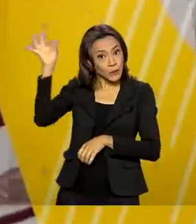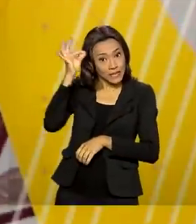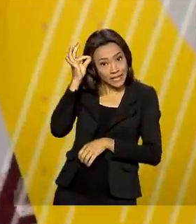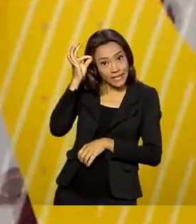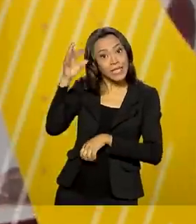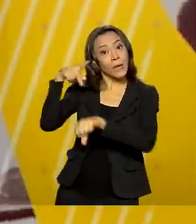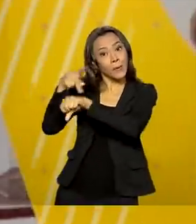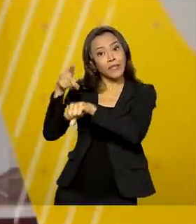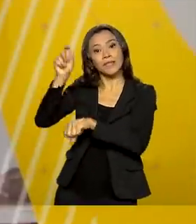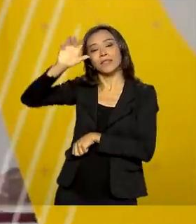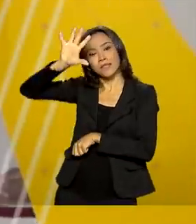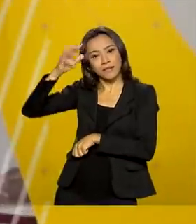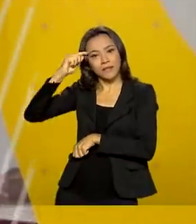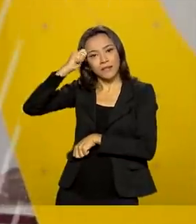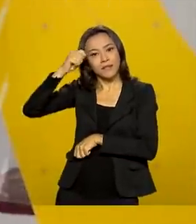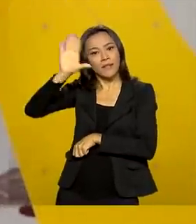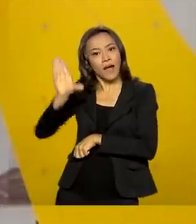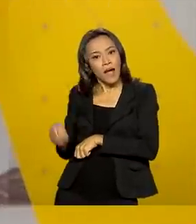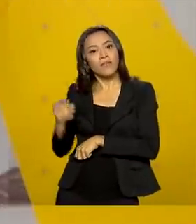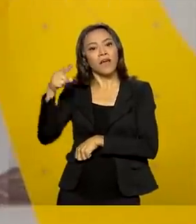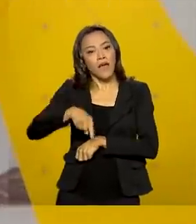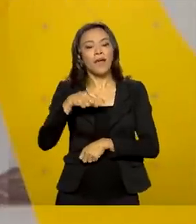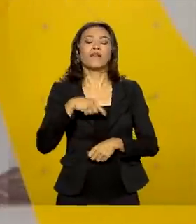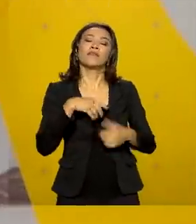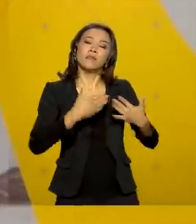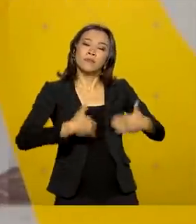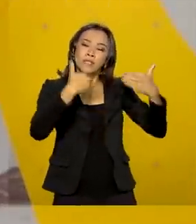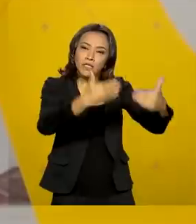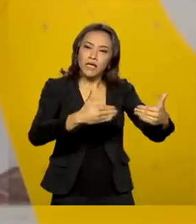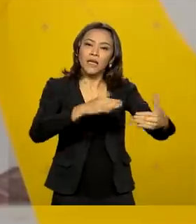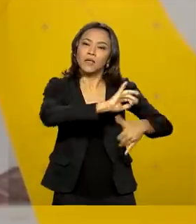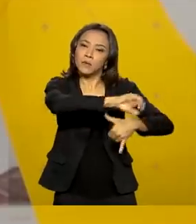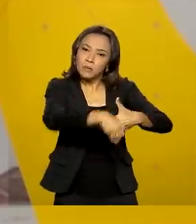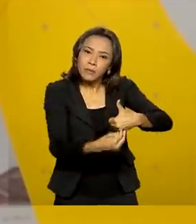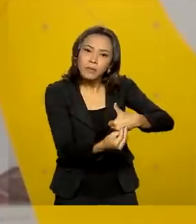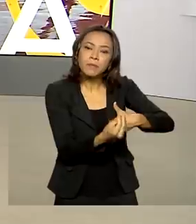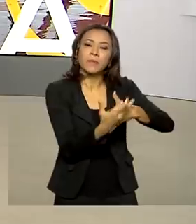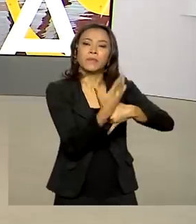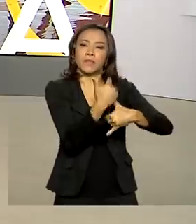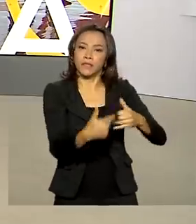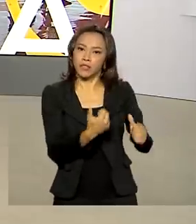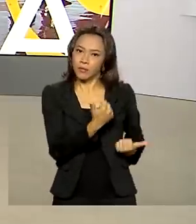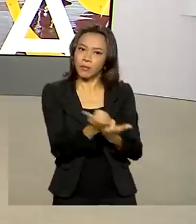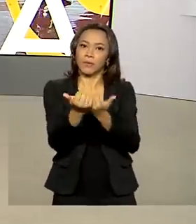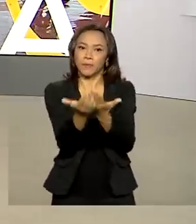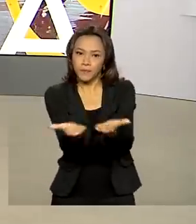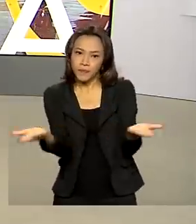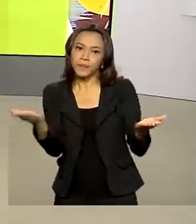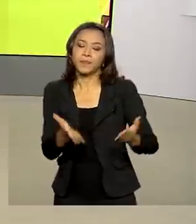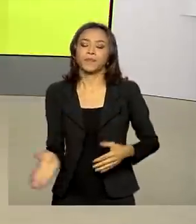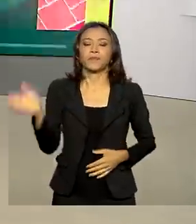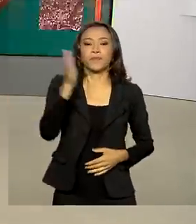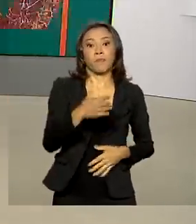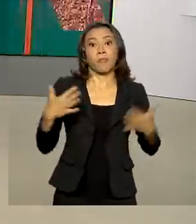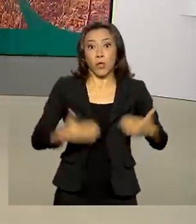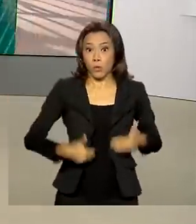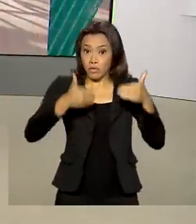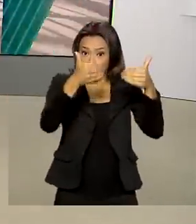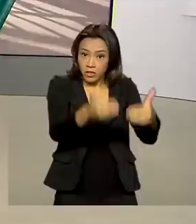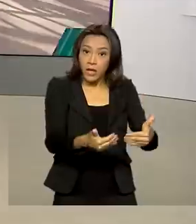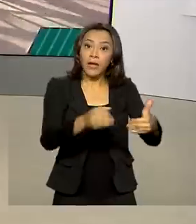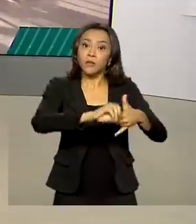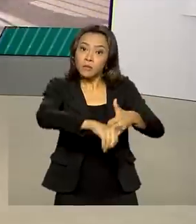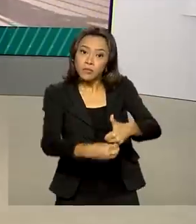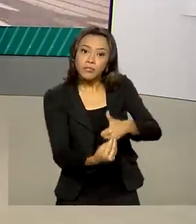levantamento foi anunciado pelo Ministério do Meio Ambiente também na COP26 no Brasil. E o Ministério do Meio Ambiente divulgou durante a